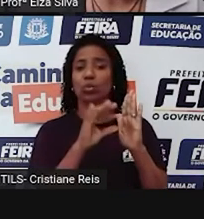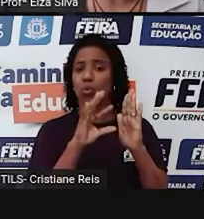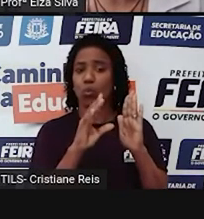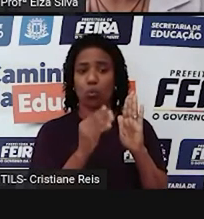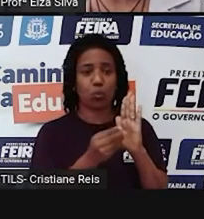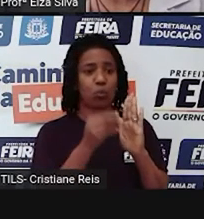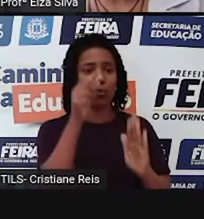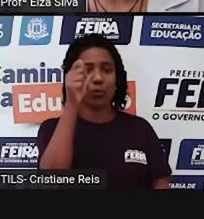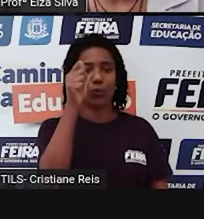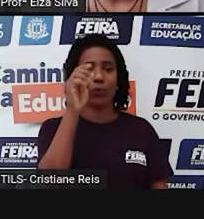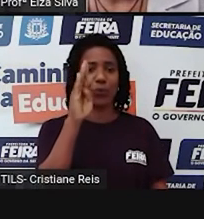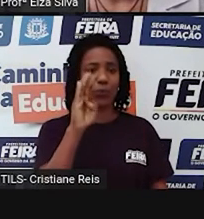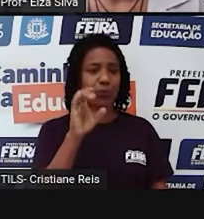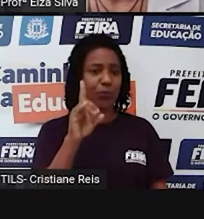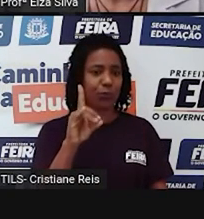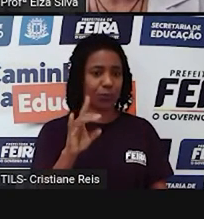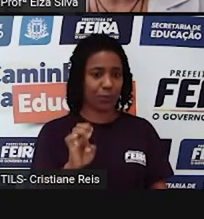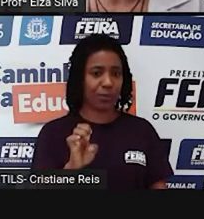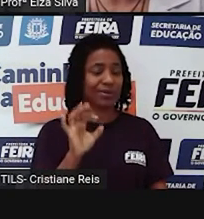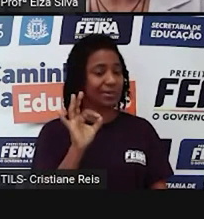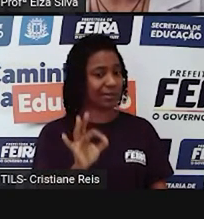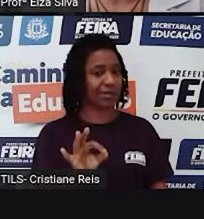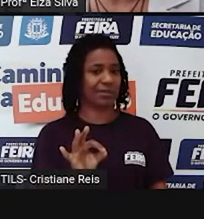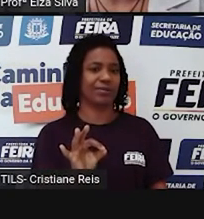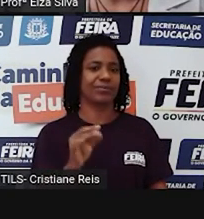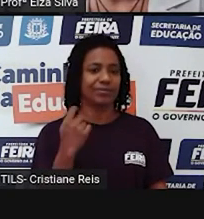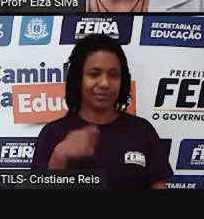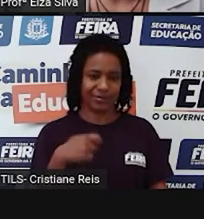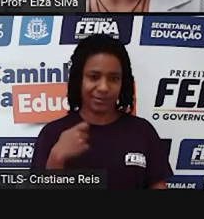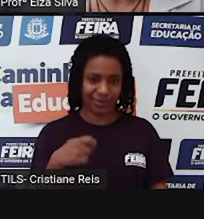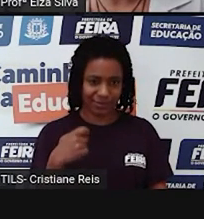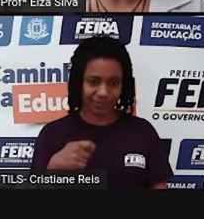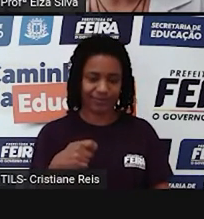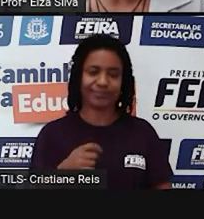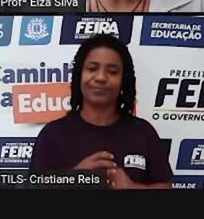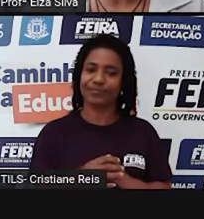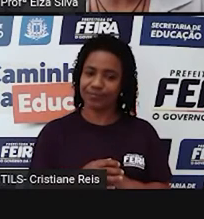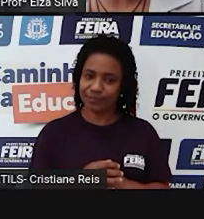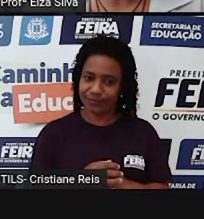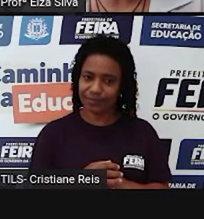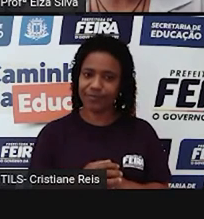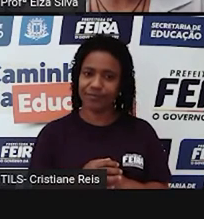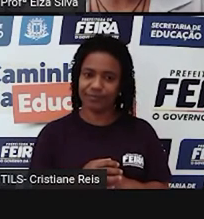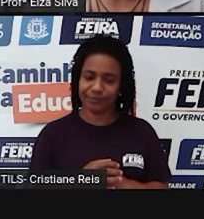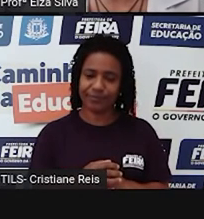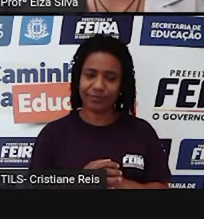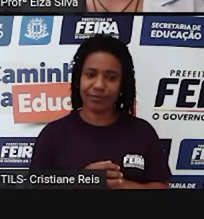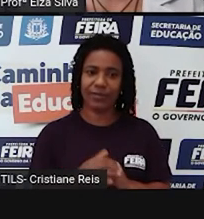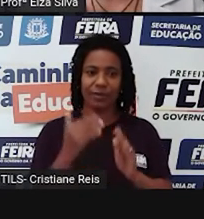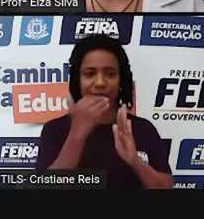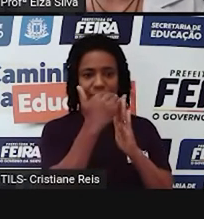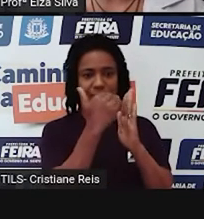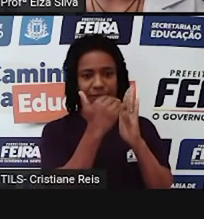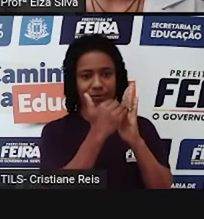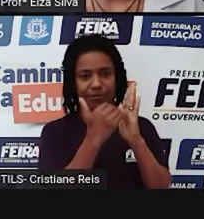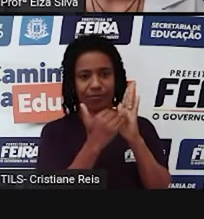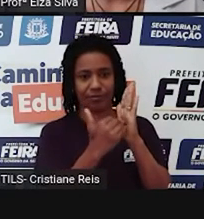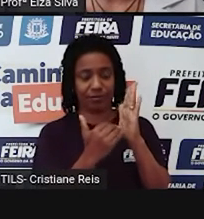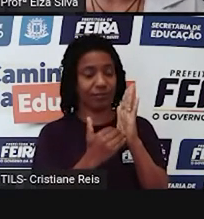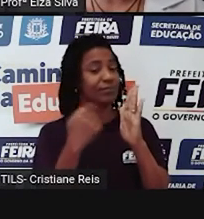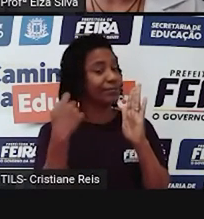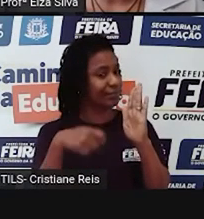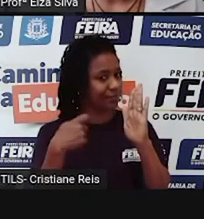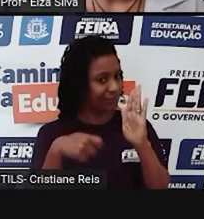na primeira letra que é escrita a palavra Mas durante todo o processo de escrita da palavra